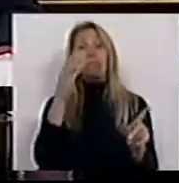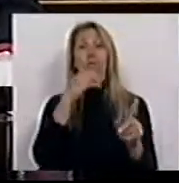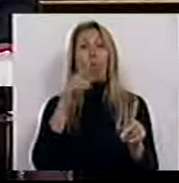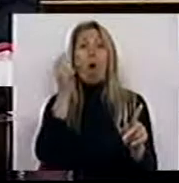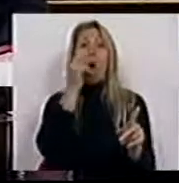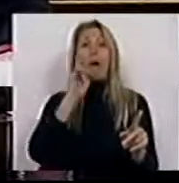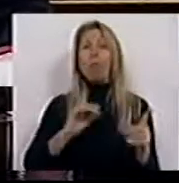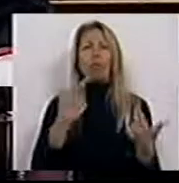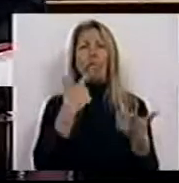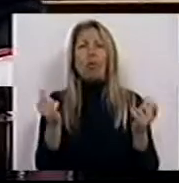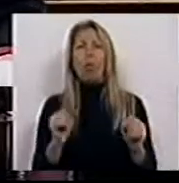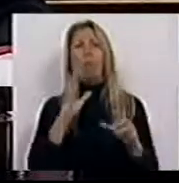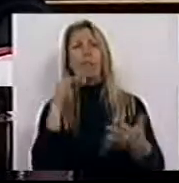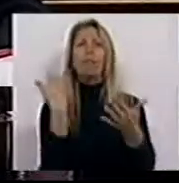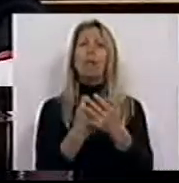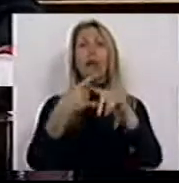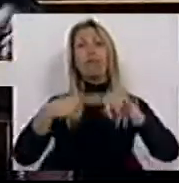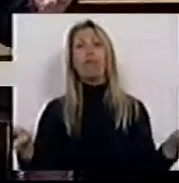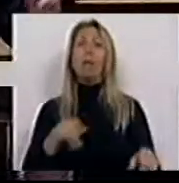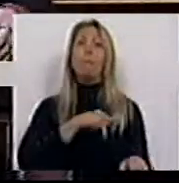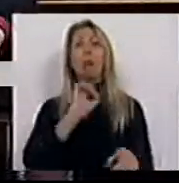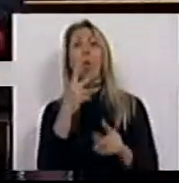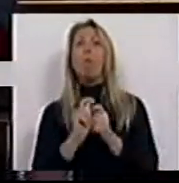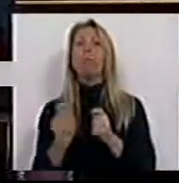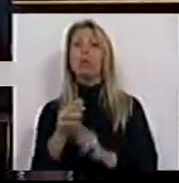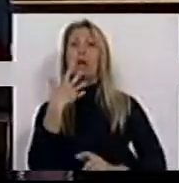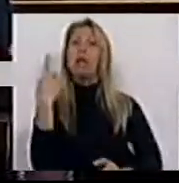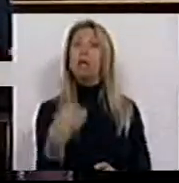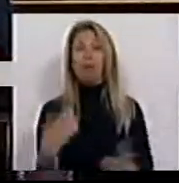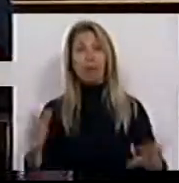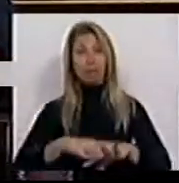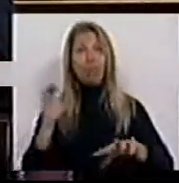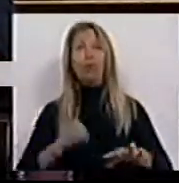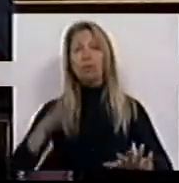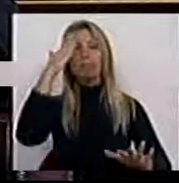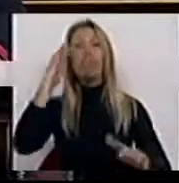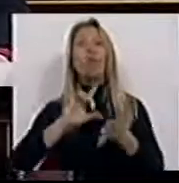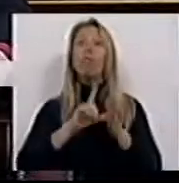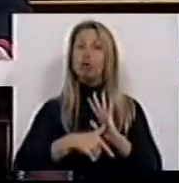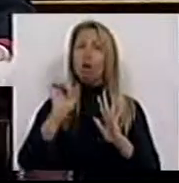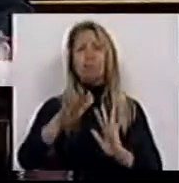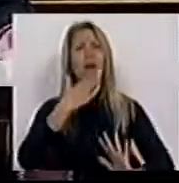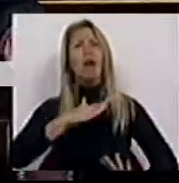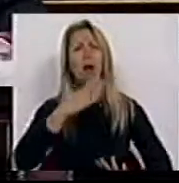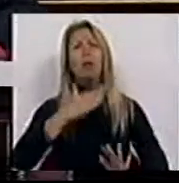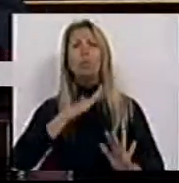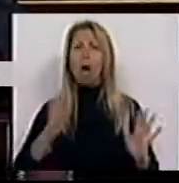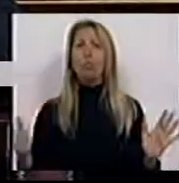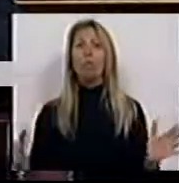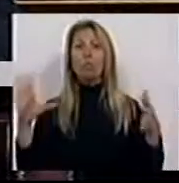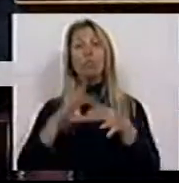diferenciação de prémios e prestações individuais, e, nesse sentido, parece-nos que o projeto é razoável,